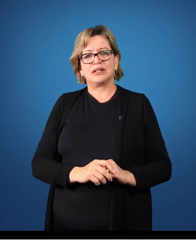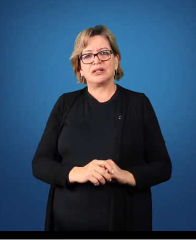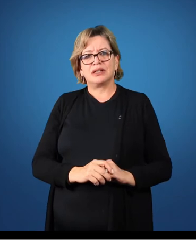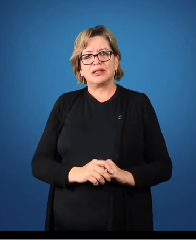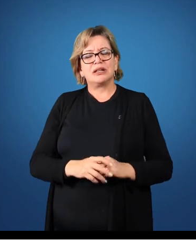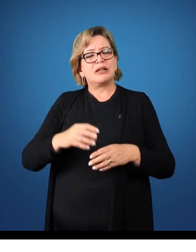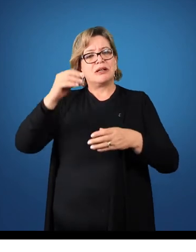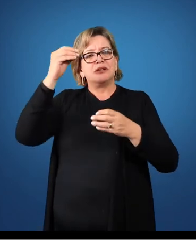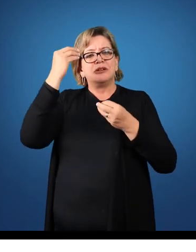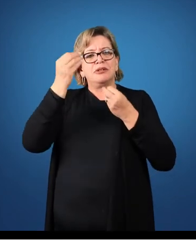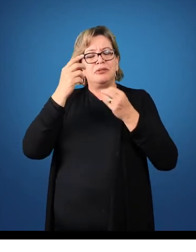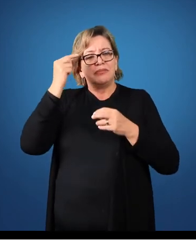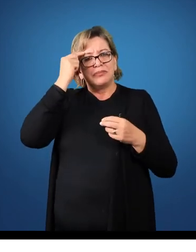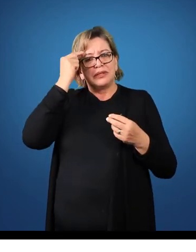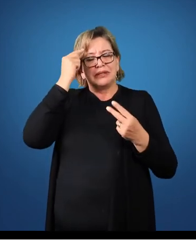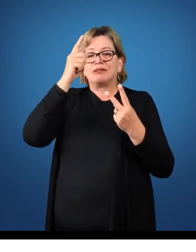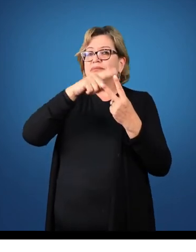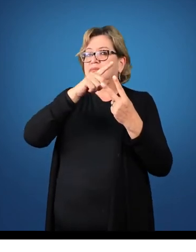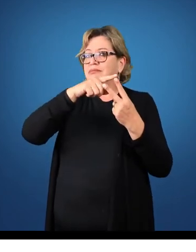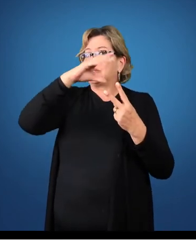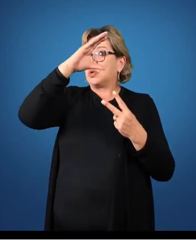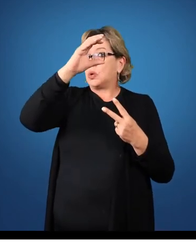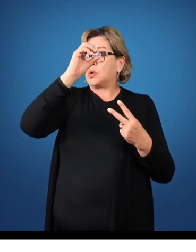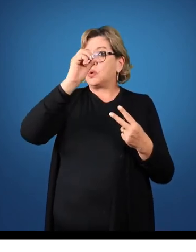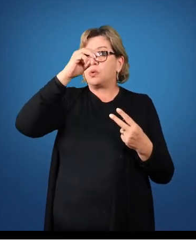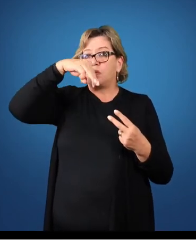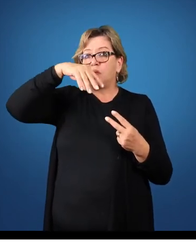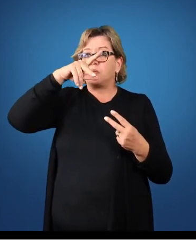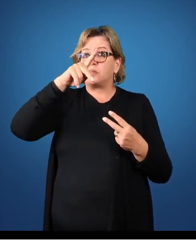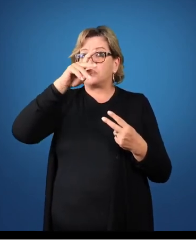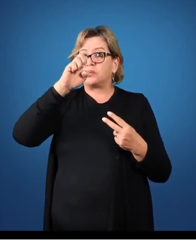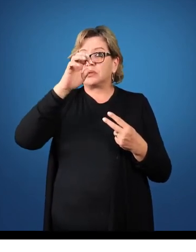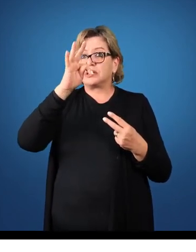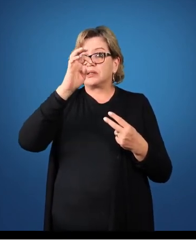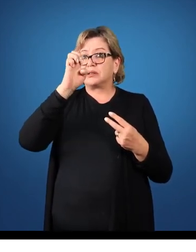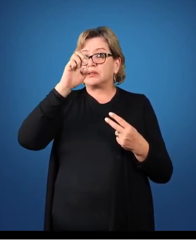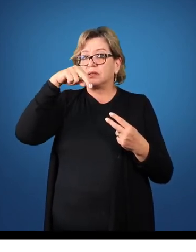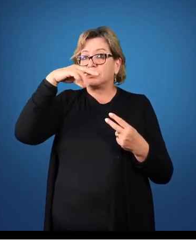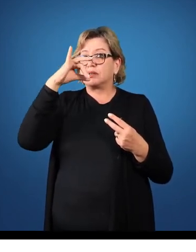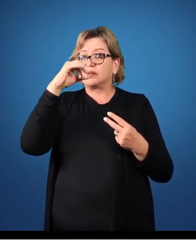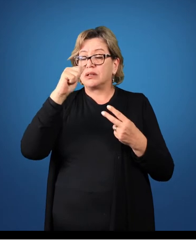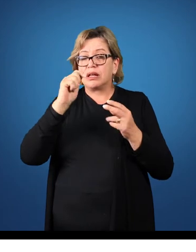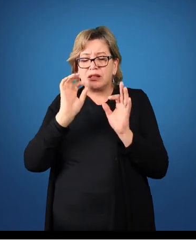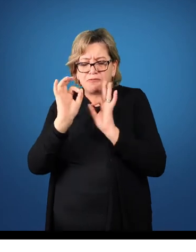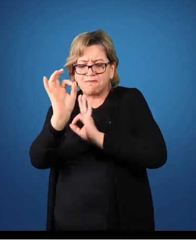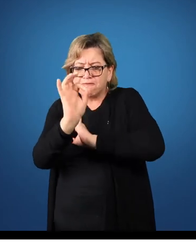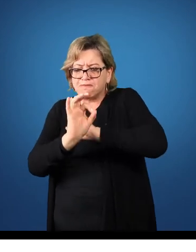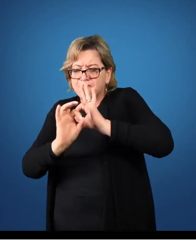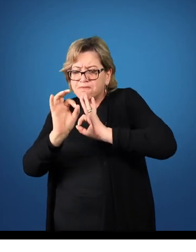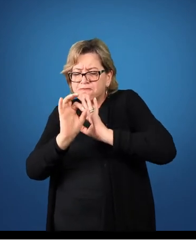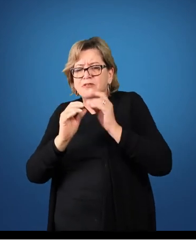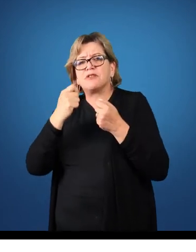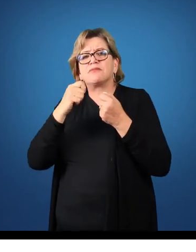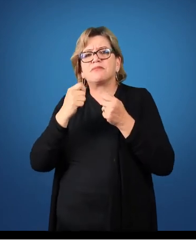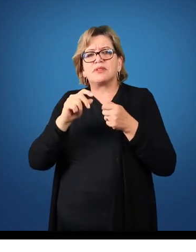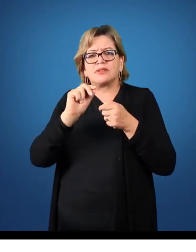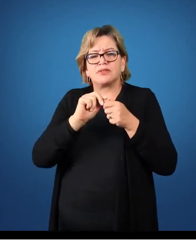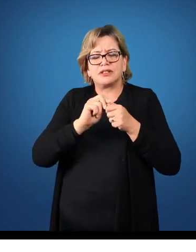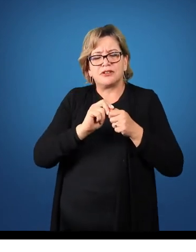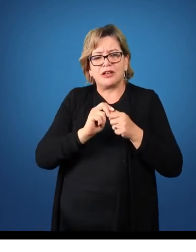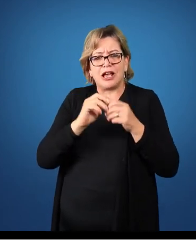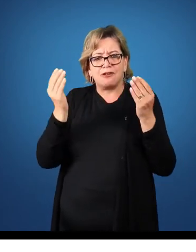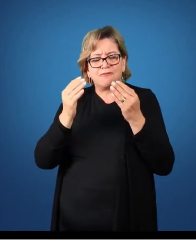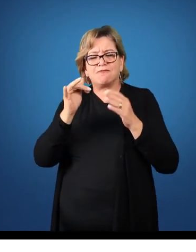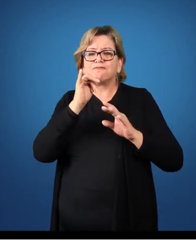Dentro desse princípio de competência, dessa análise, alguns ajustes eu preciso fazer. Vamos pegar um